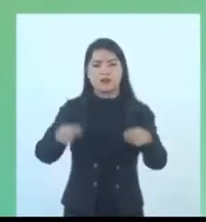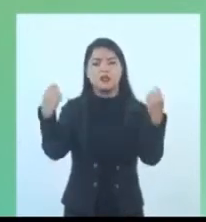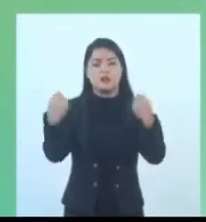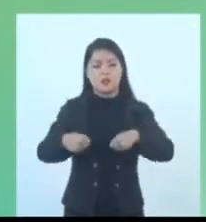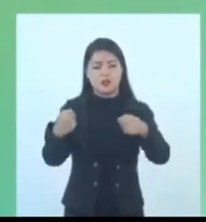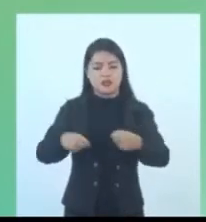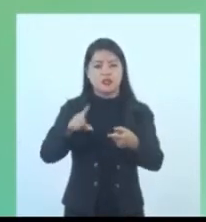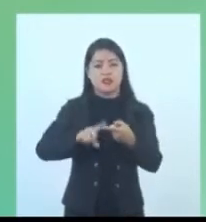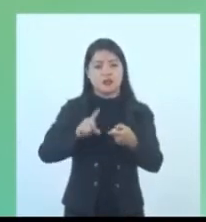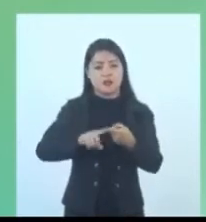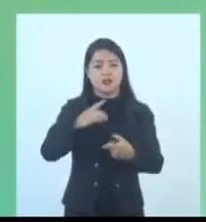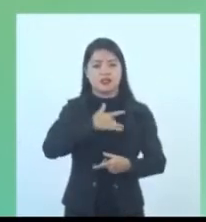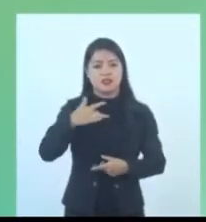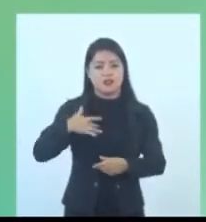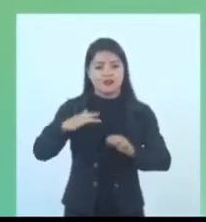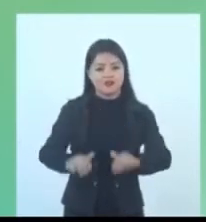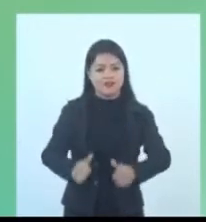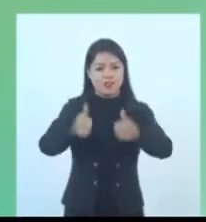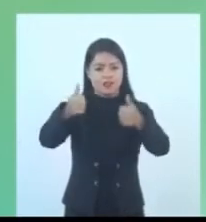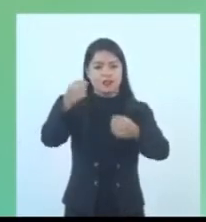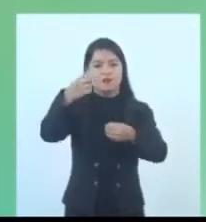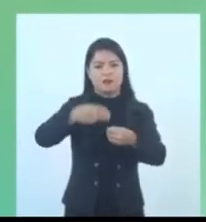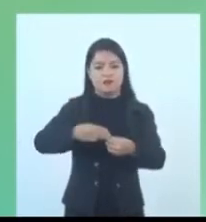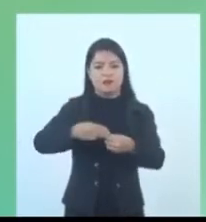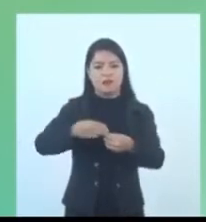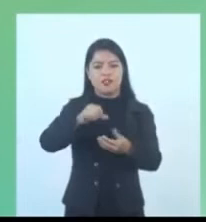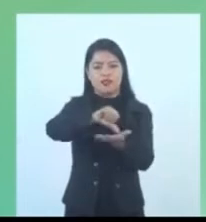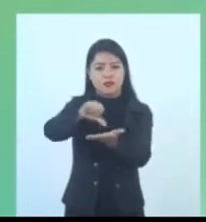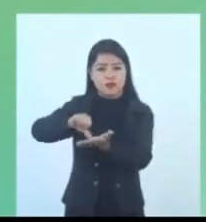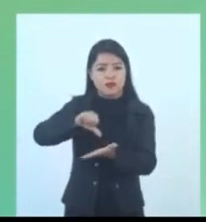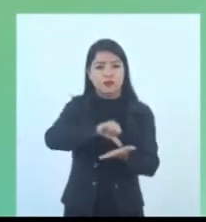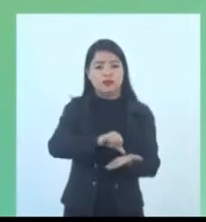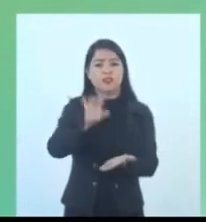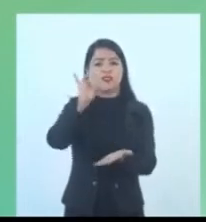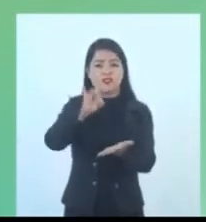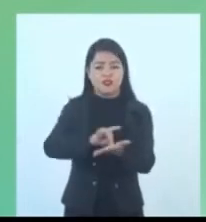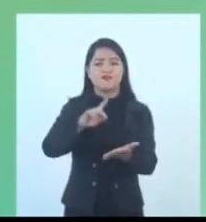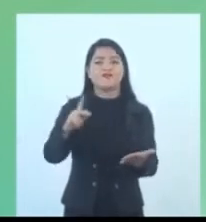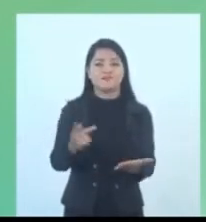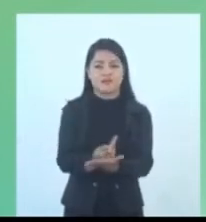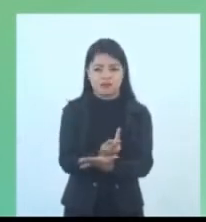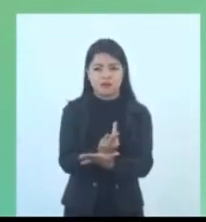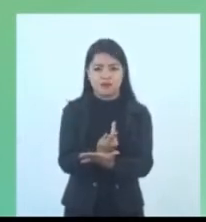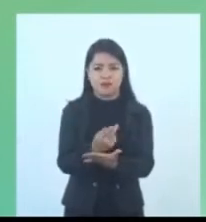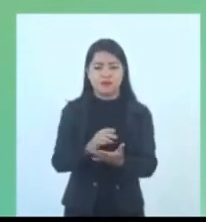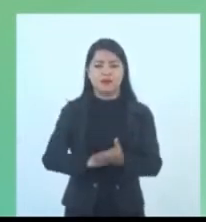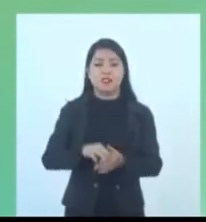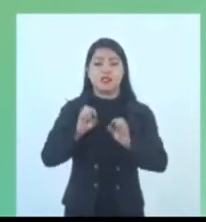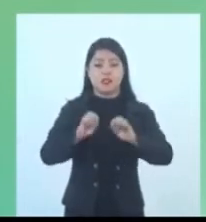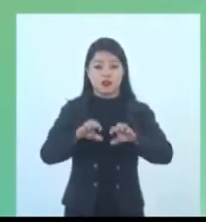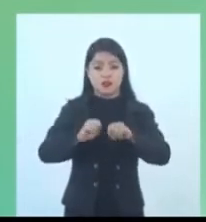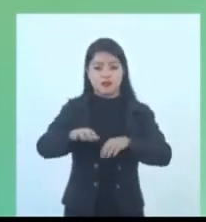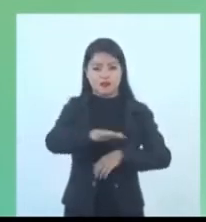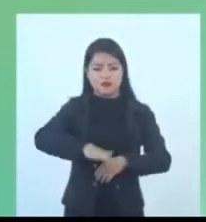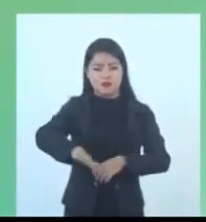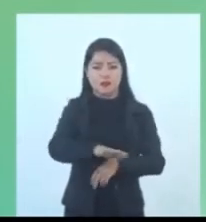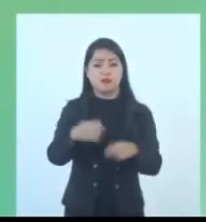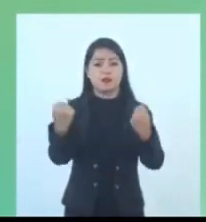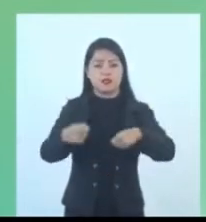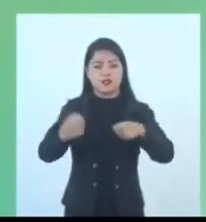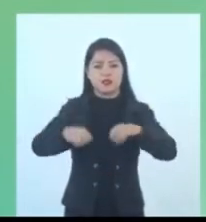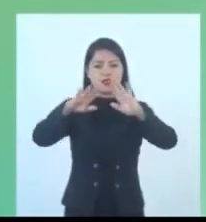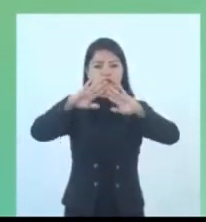Precisamos de uma saúde e qualidade no município, com unidades de saúde que funcionem de verdade. Na educação,